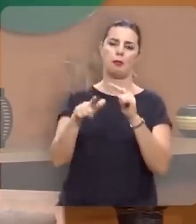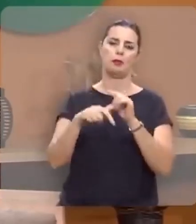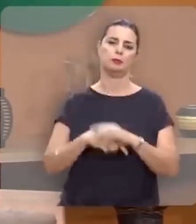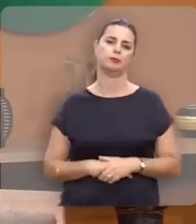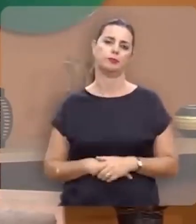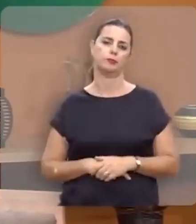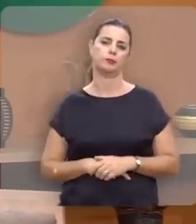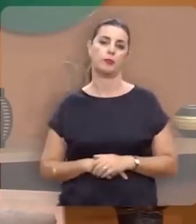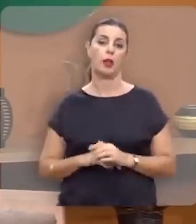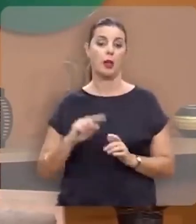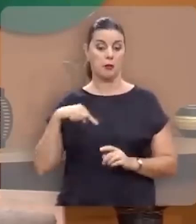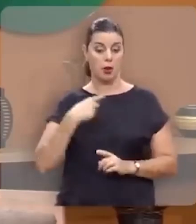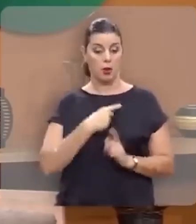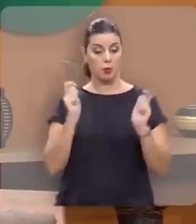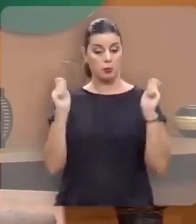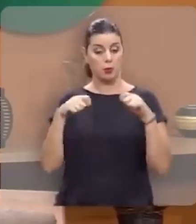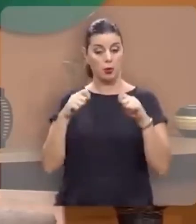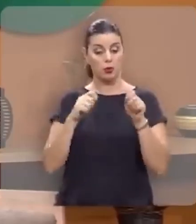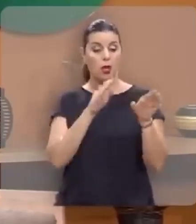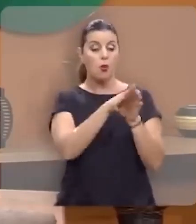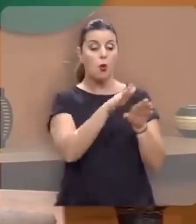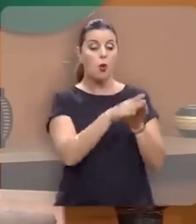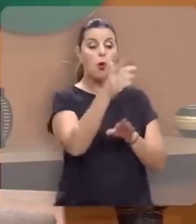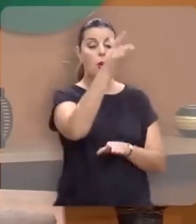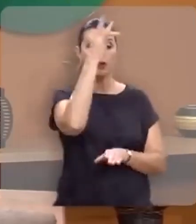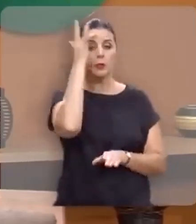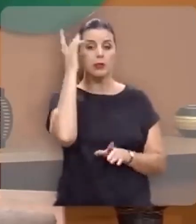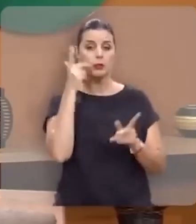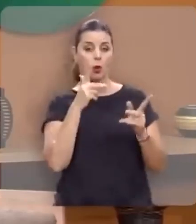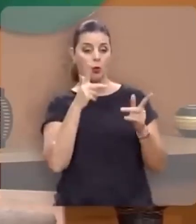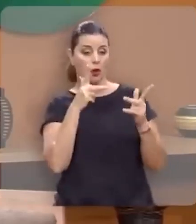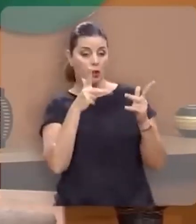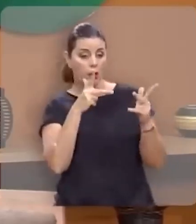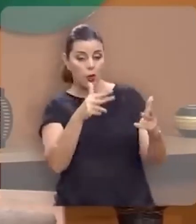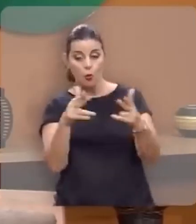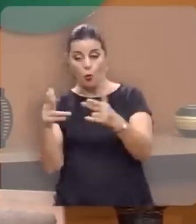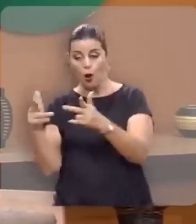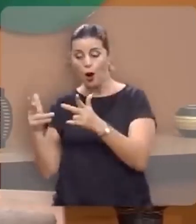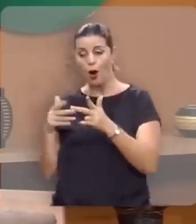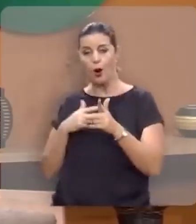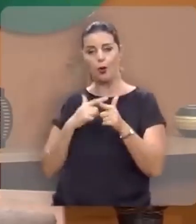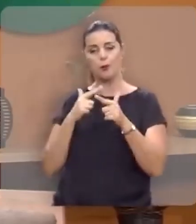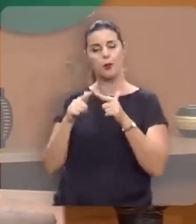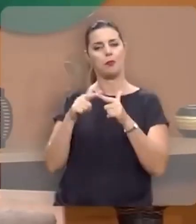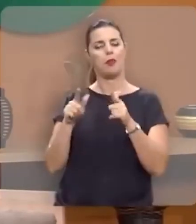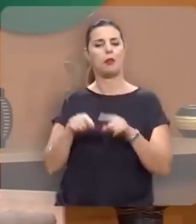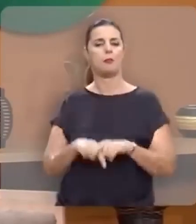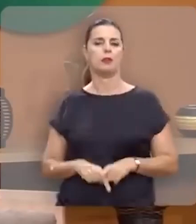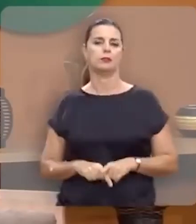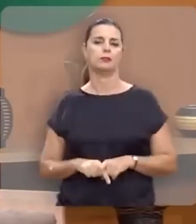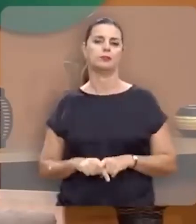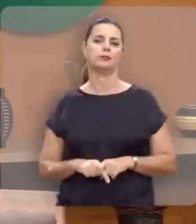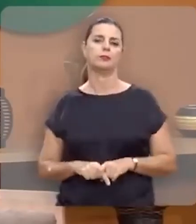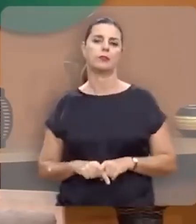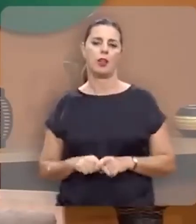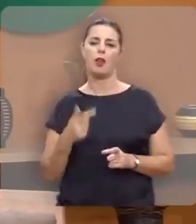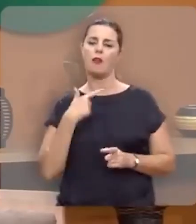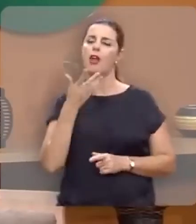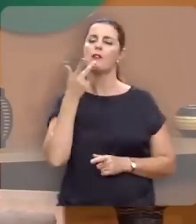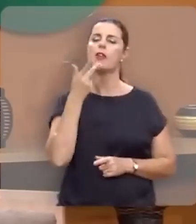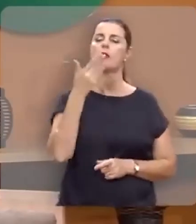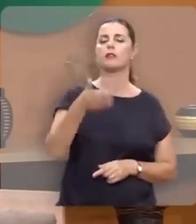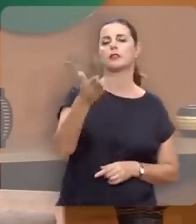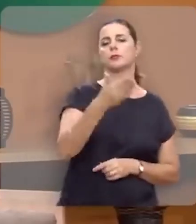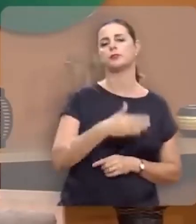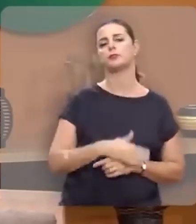para podermos consolar outros que estiverem passando pelas mesmas circunstâncias. Então, eu quero dizer